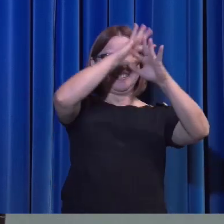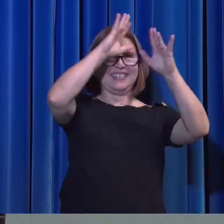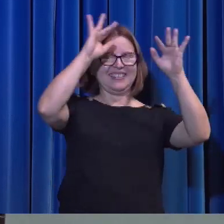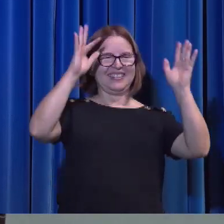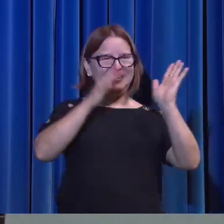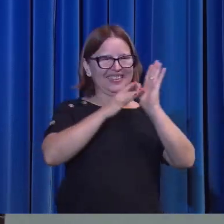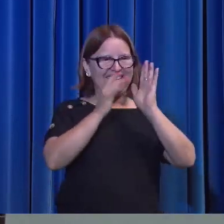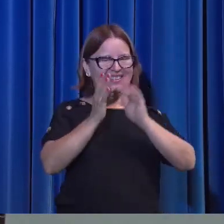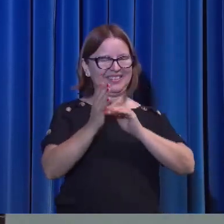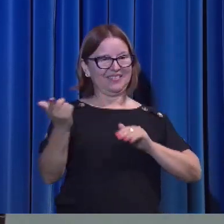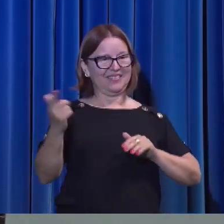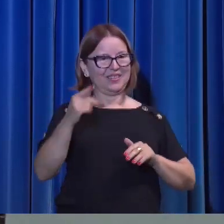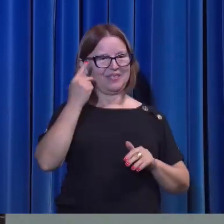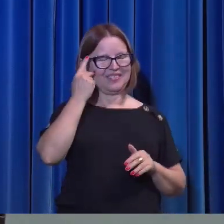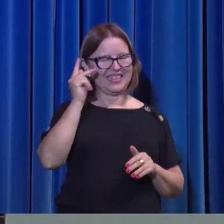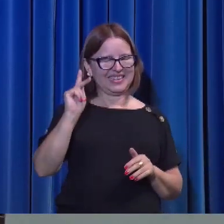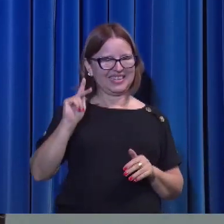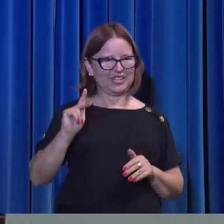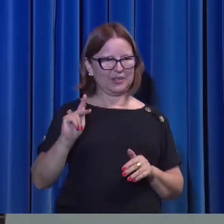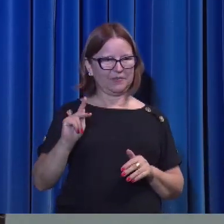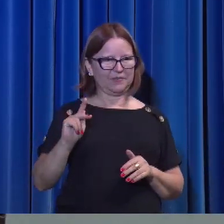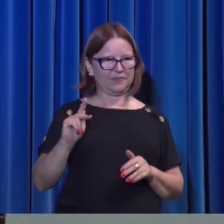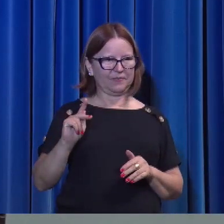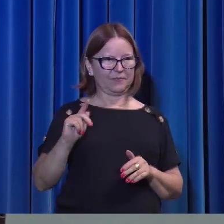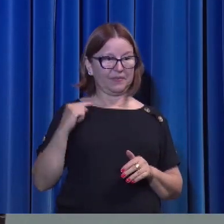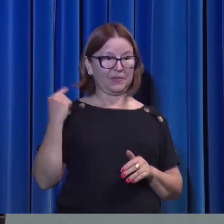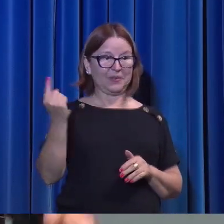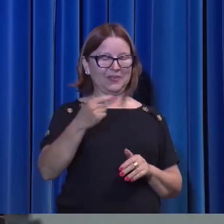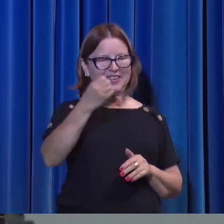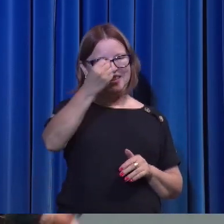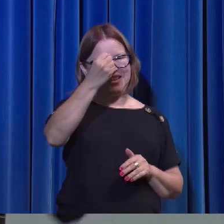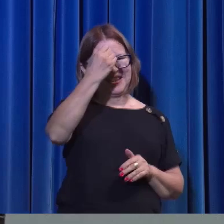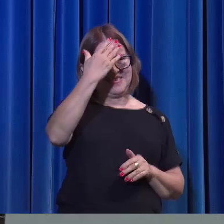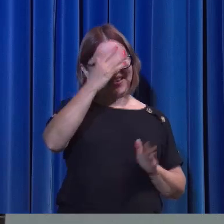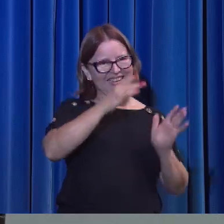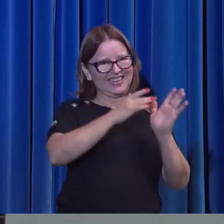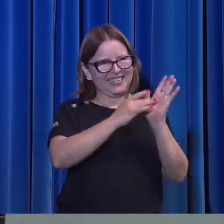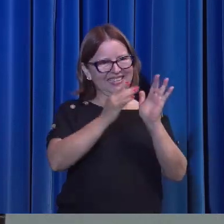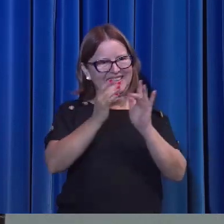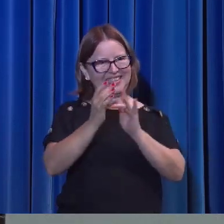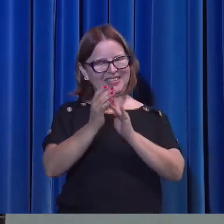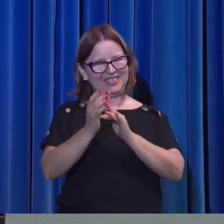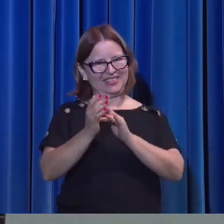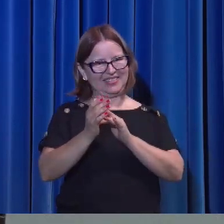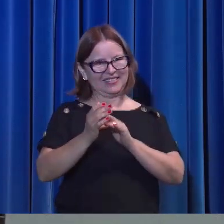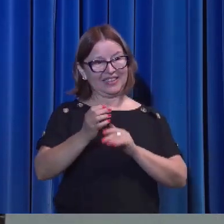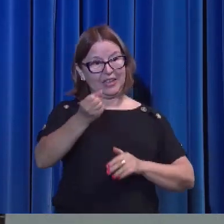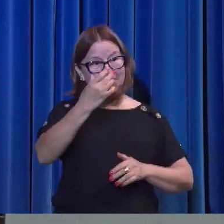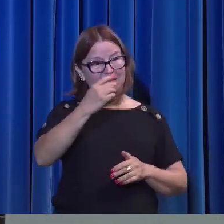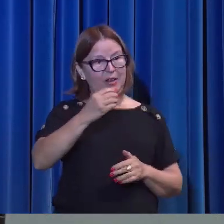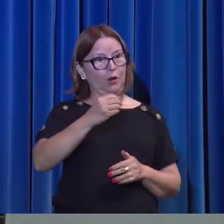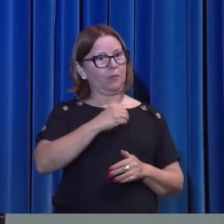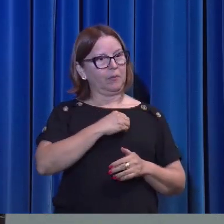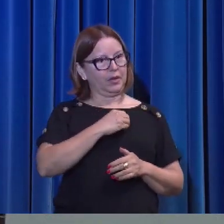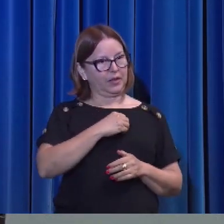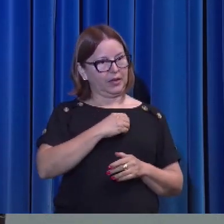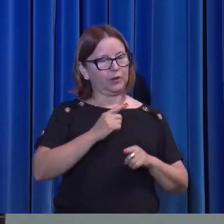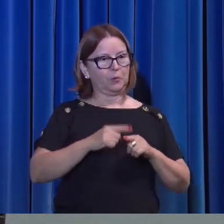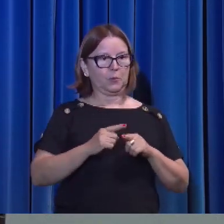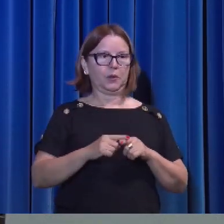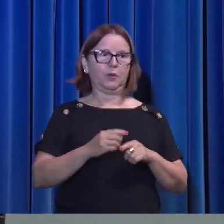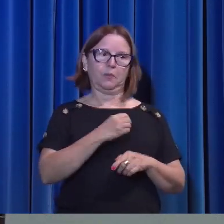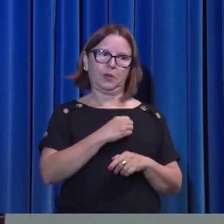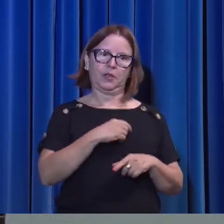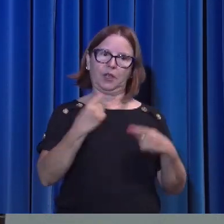Ele veio para nos revelar Jesus, revelar-nos do pecado porque o pecado é contra Jesus.